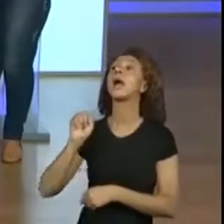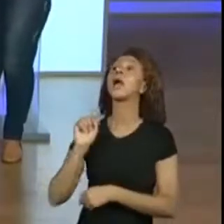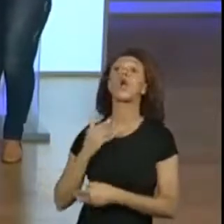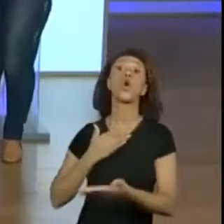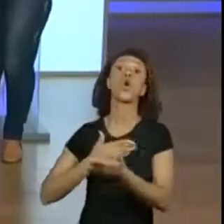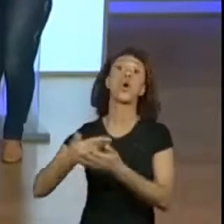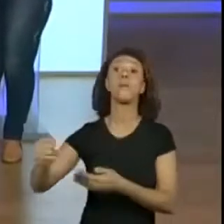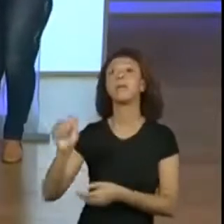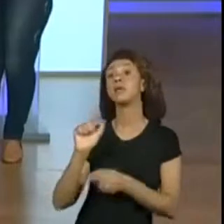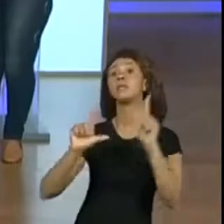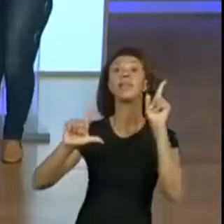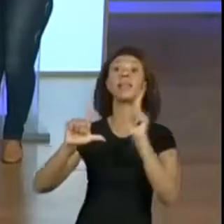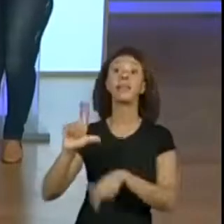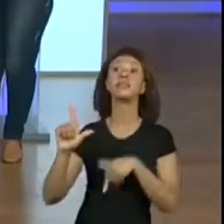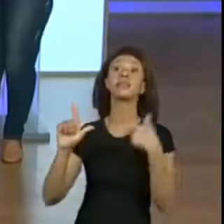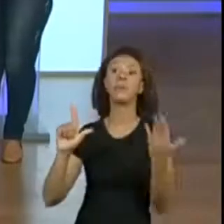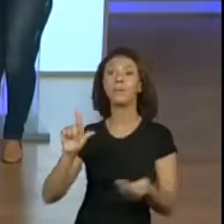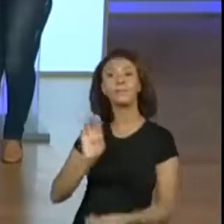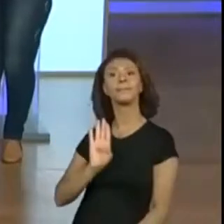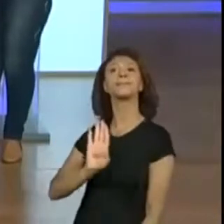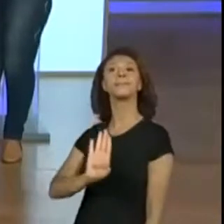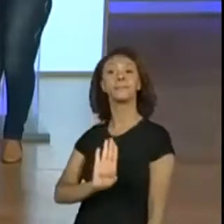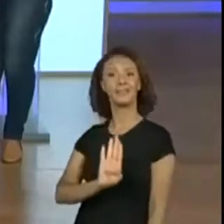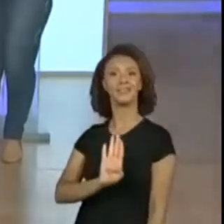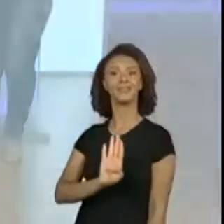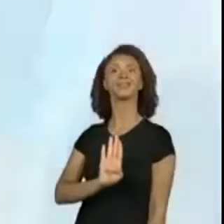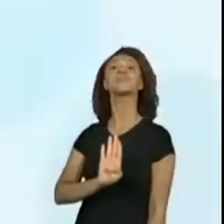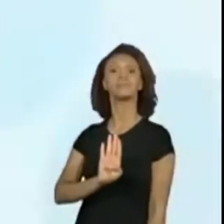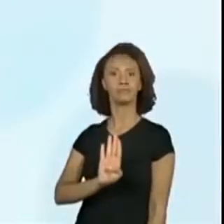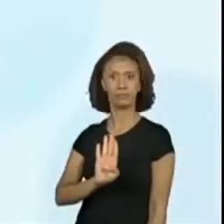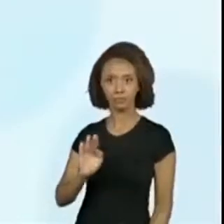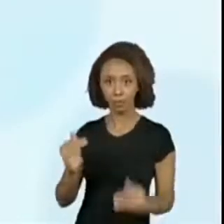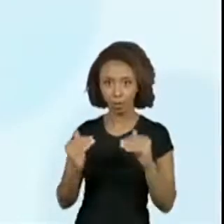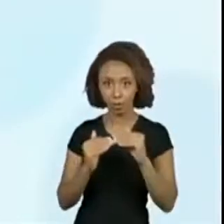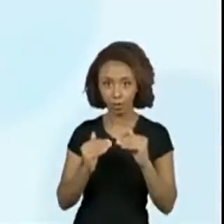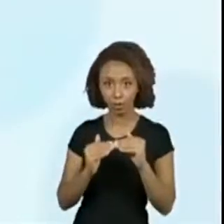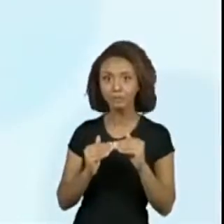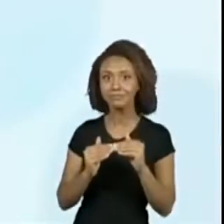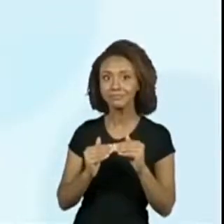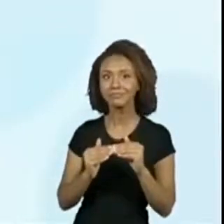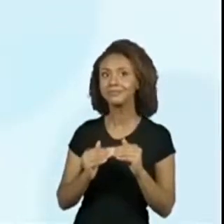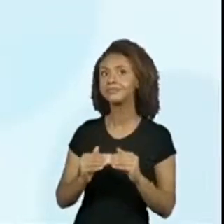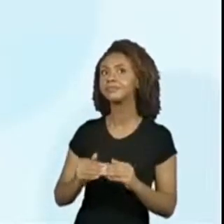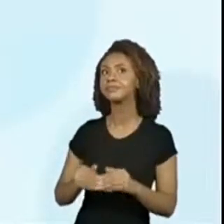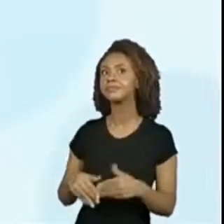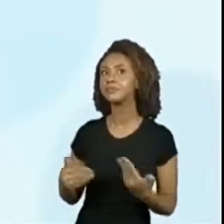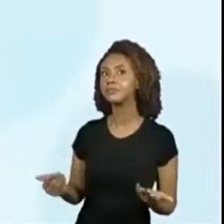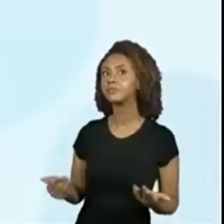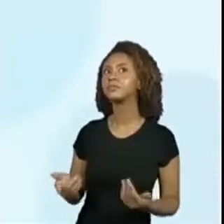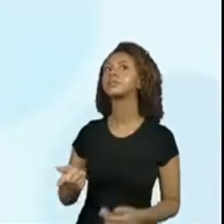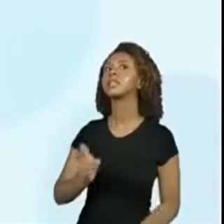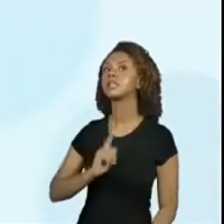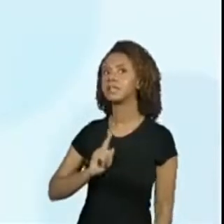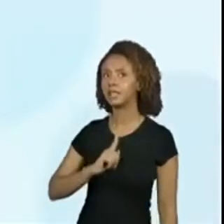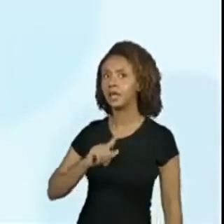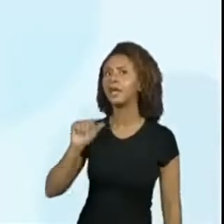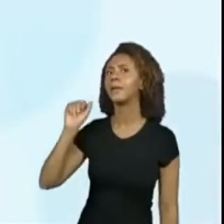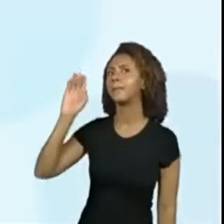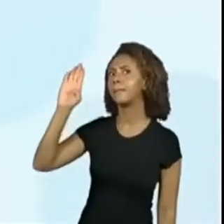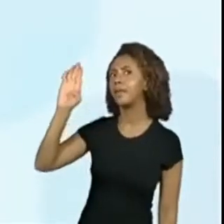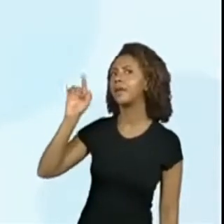Começa com B, professora Vivi? Isso. Então, vou olhar lá. começa com B. Vocês concordam, né? Ó. Começa com B aqui.